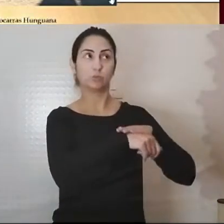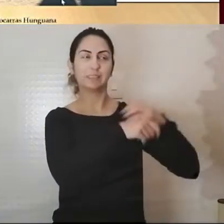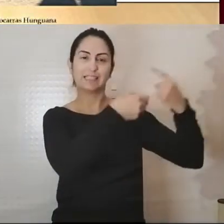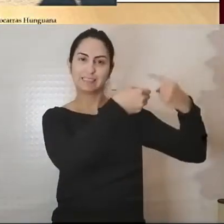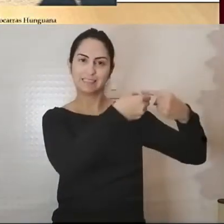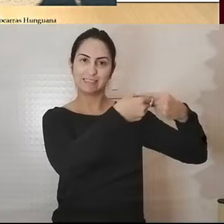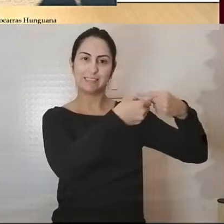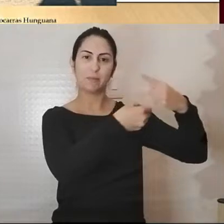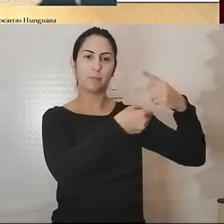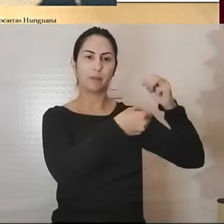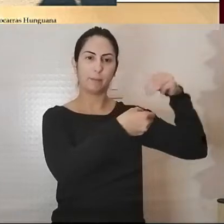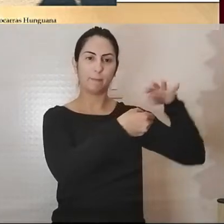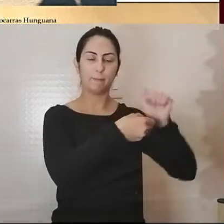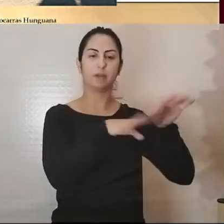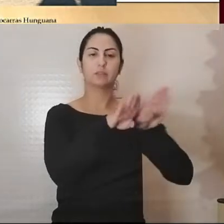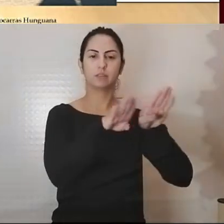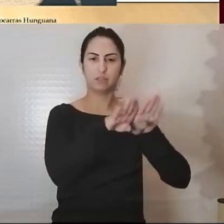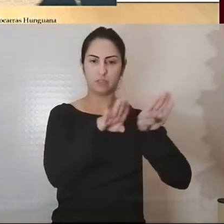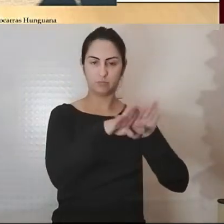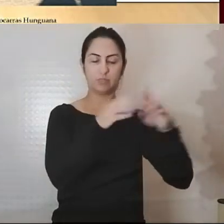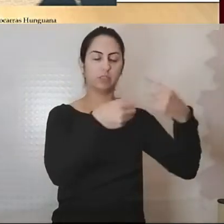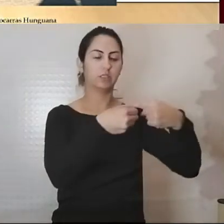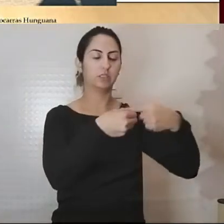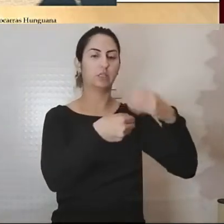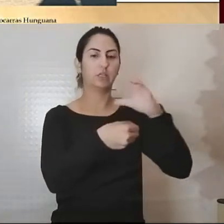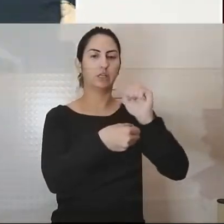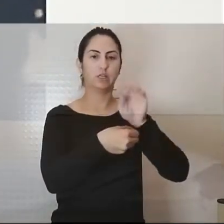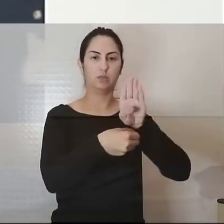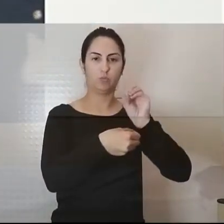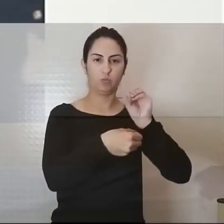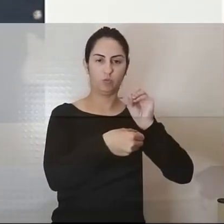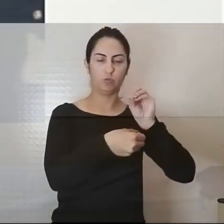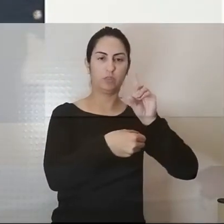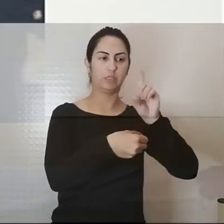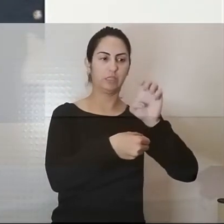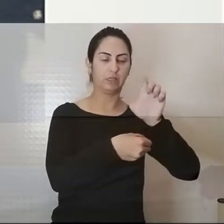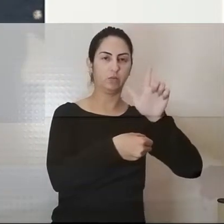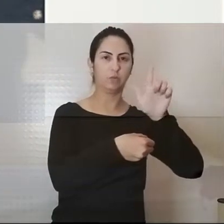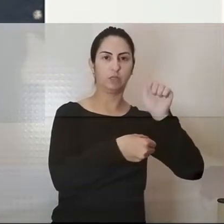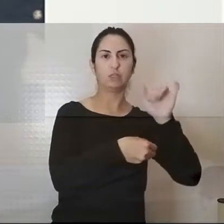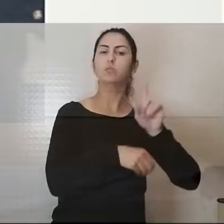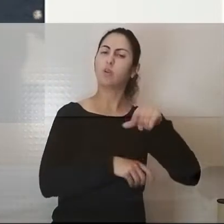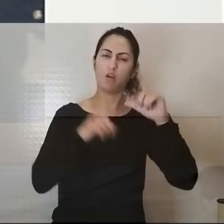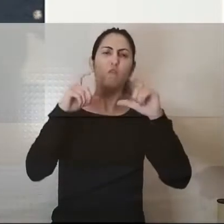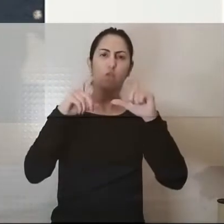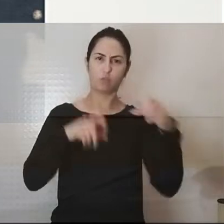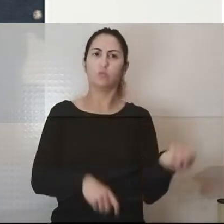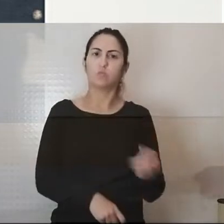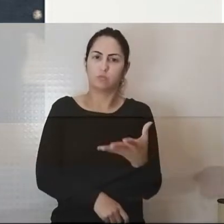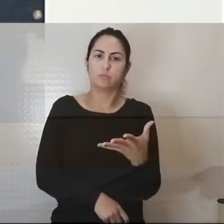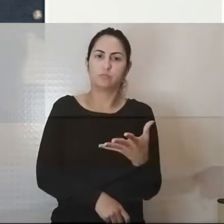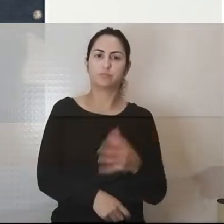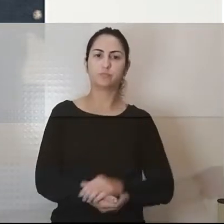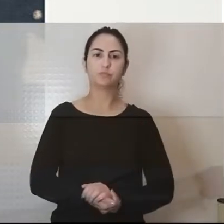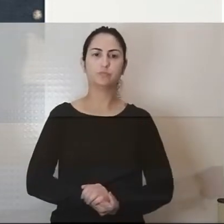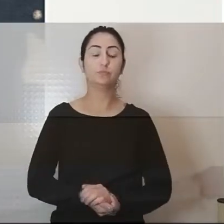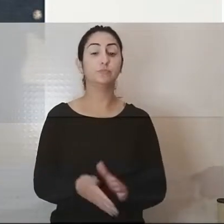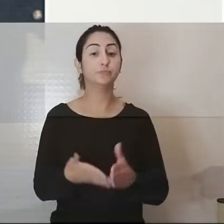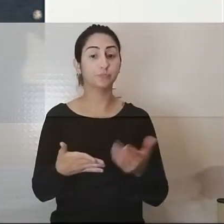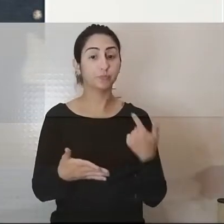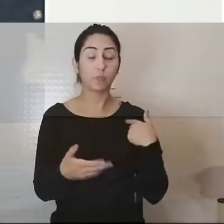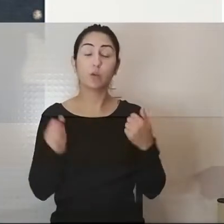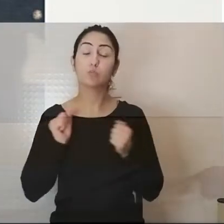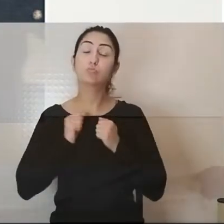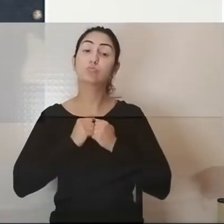na província de Cabo Delgado em 2021. Portanto, são imagens bastante recentes. Então, quando eu